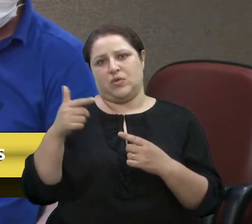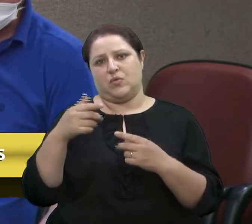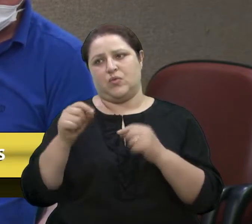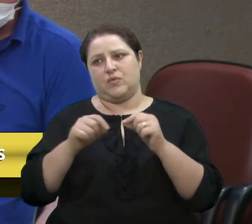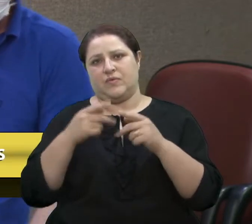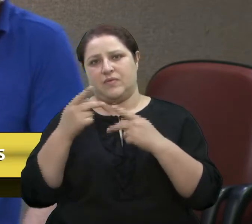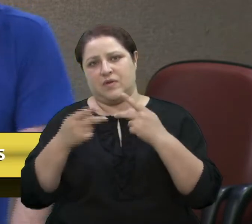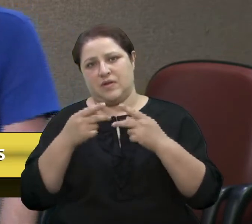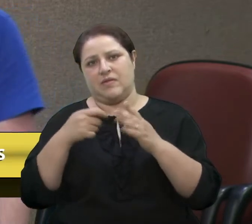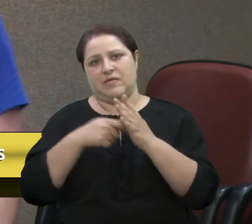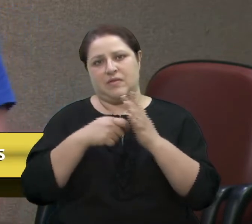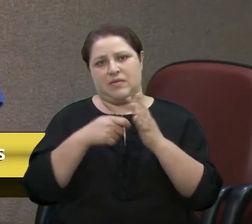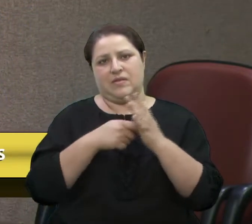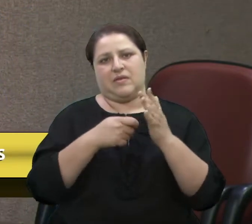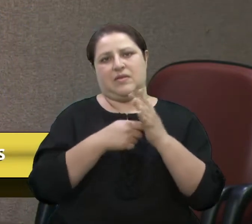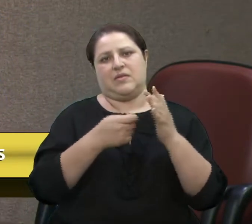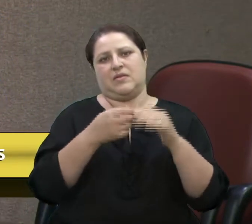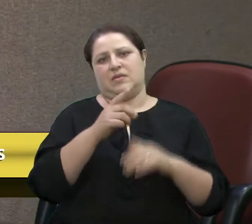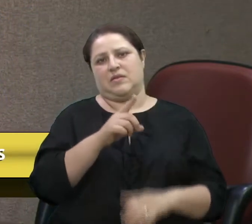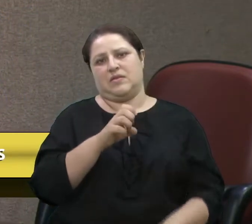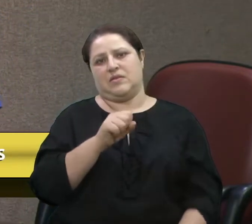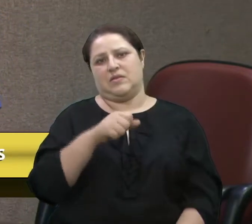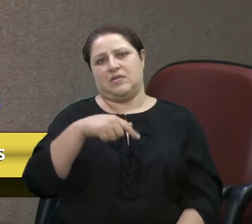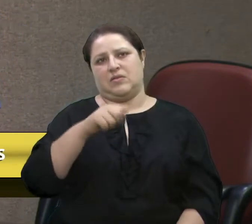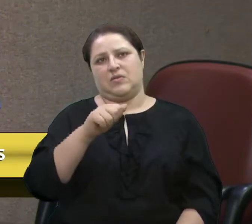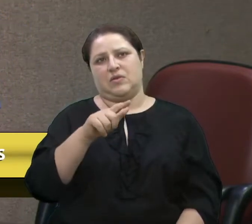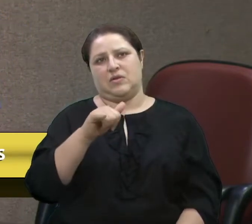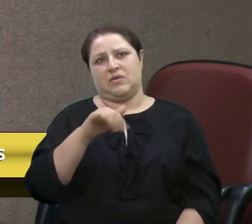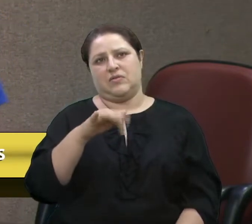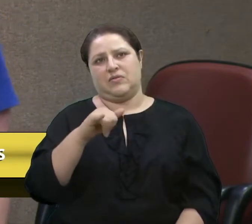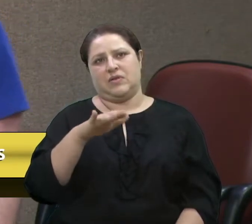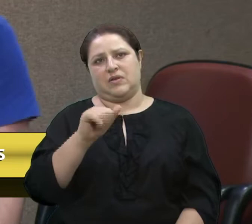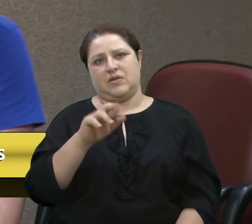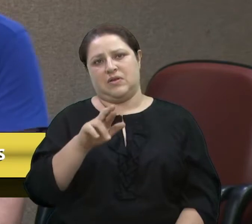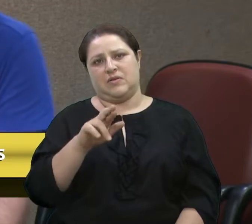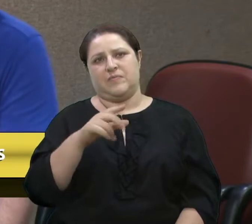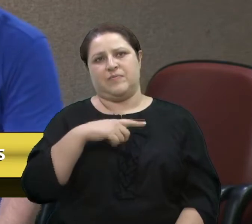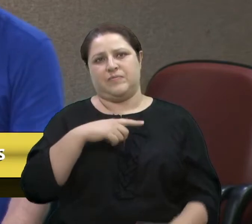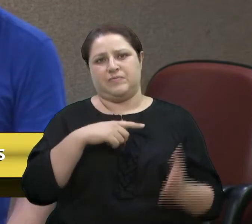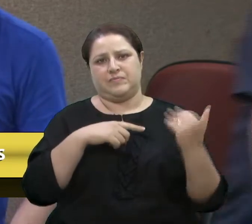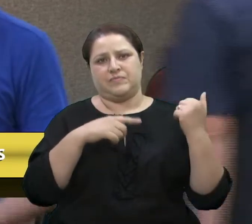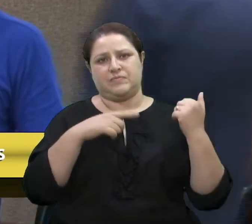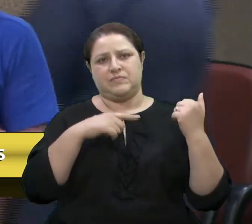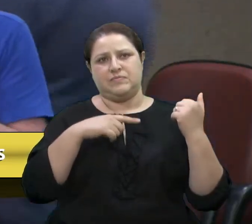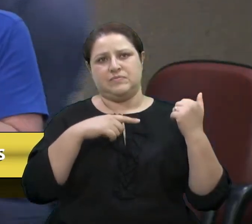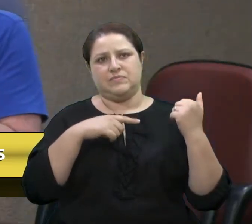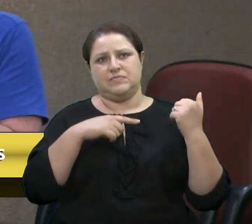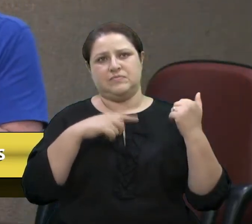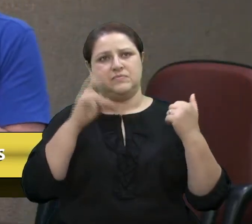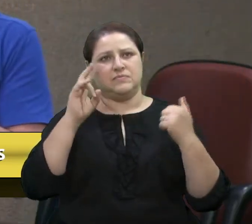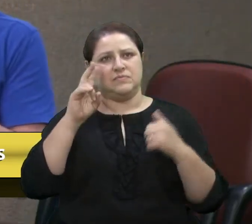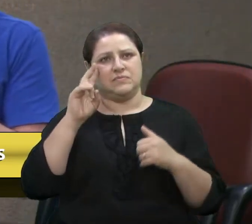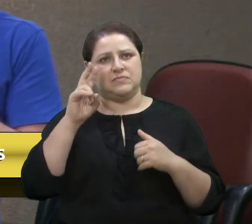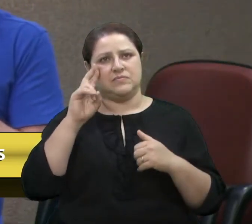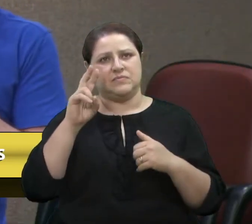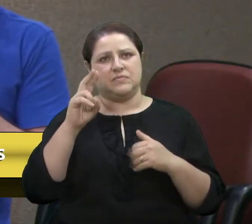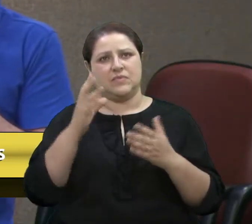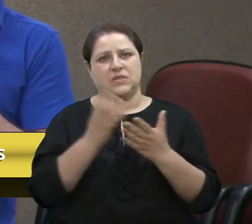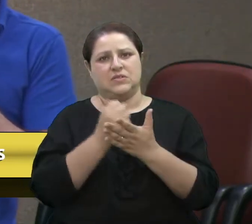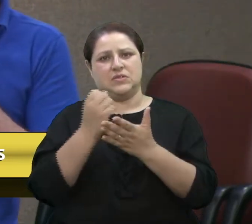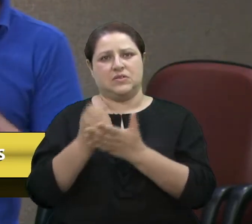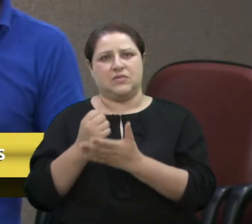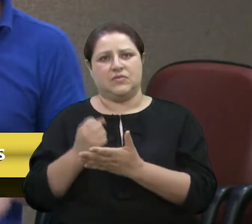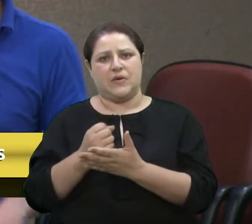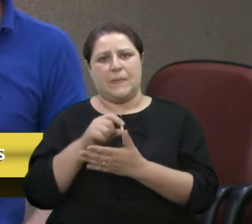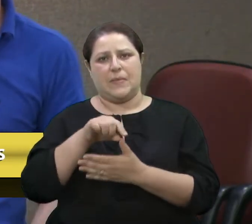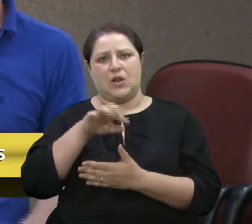Quero lembrar que lutei pelo volta às aulas enquanto um governador mantinha as crianças em casa. Quero lembrar que salvei milhares de reais,